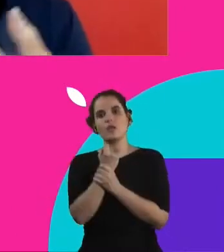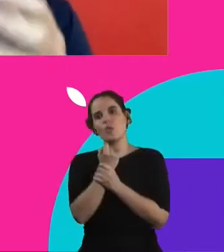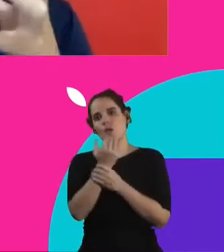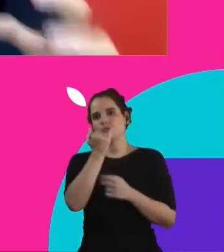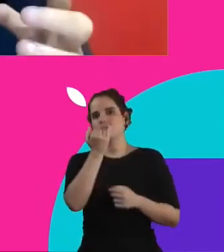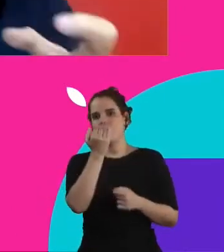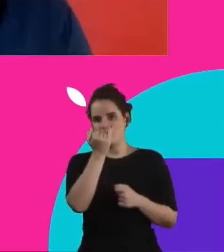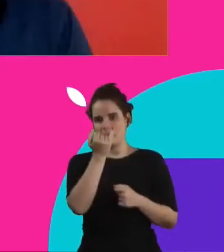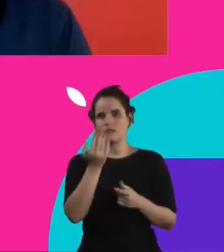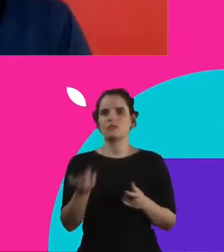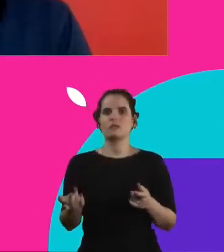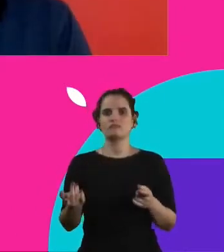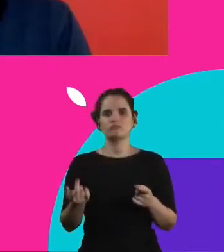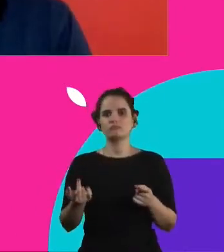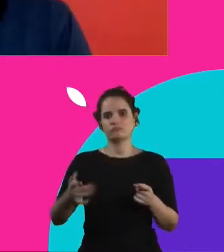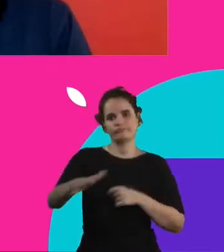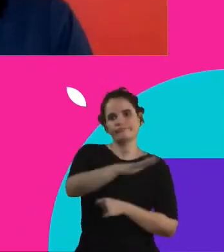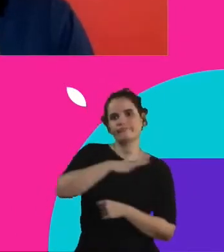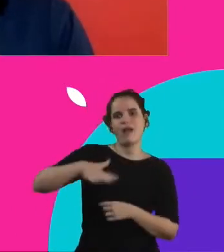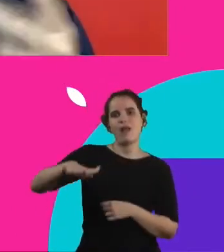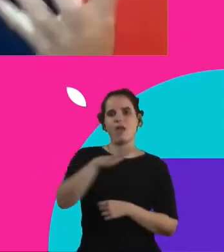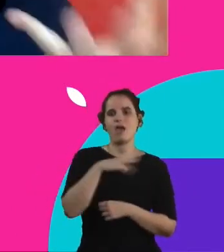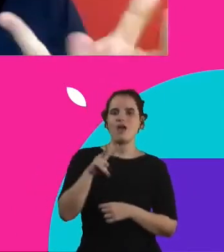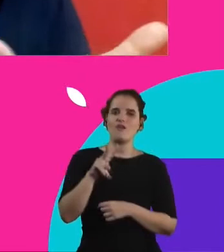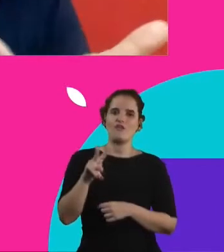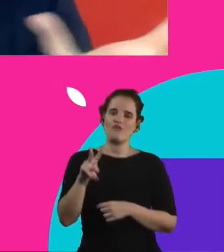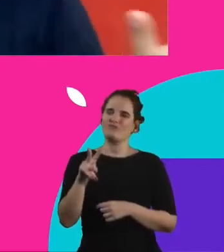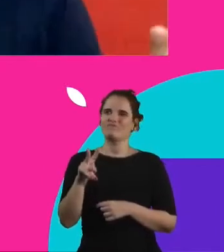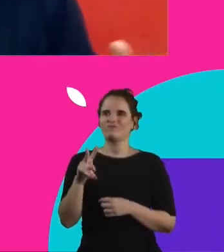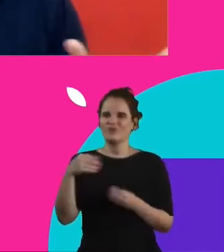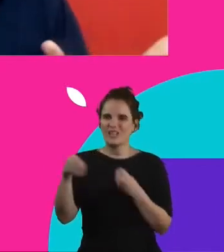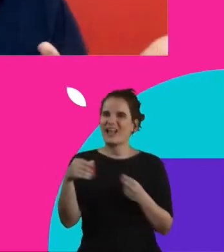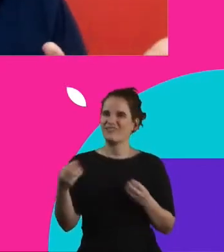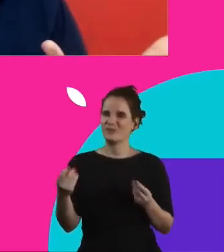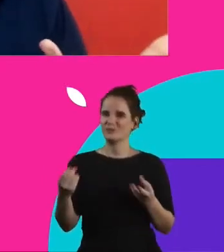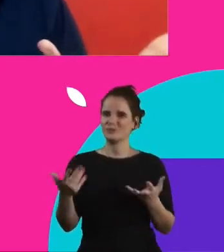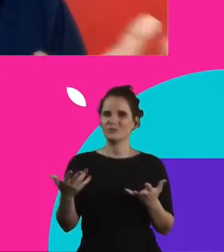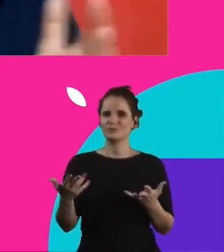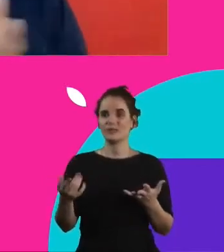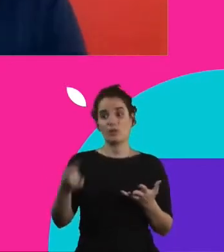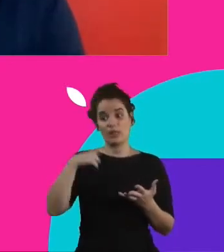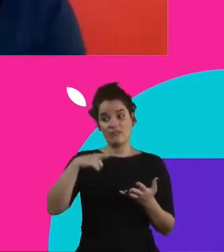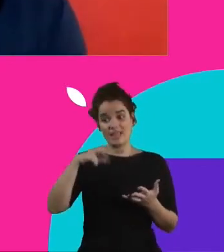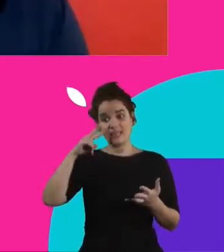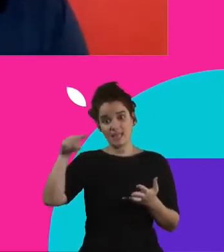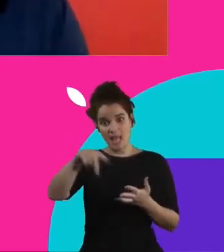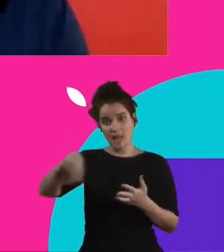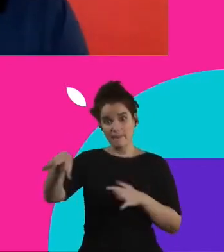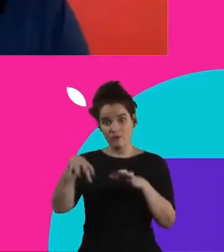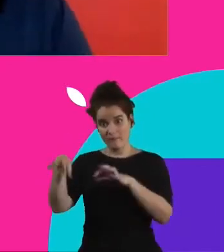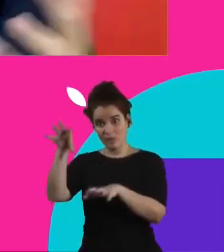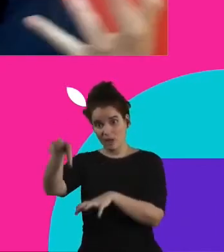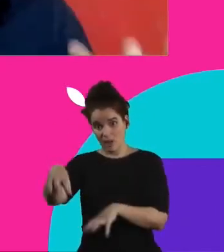saudabilidade mais em territórios de vulnerabilidade, por meio de fortalecimento de iniciativas que já tem lá, e de lideranças